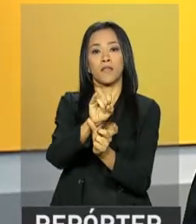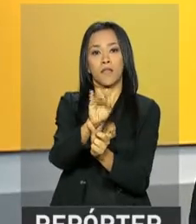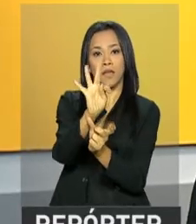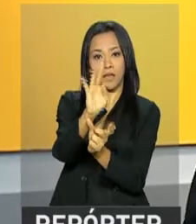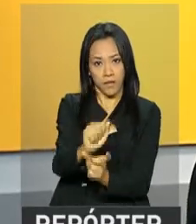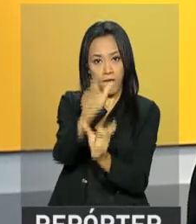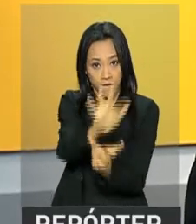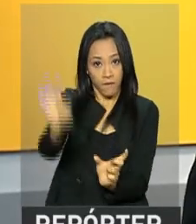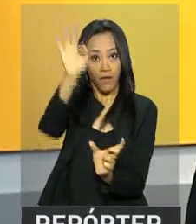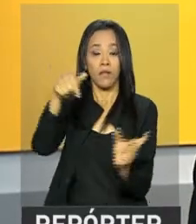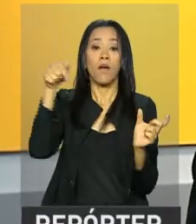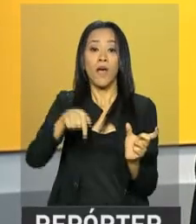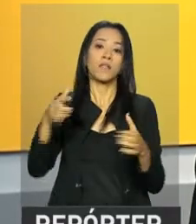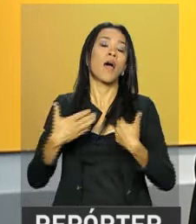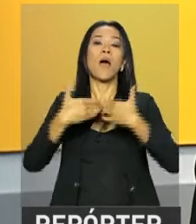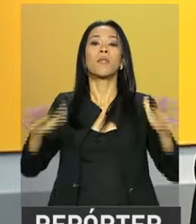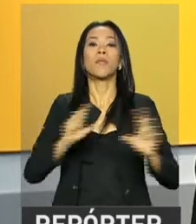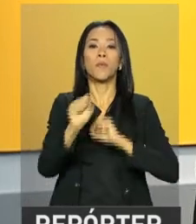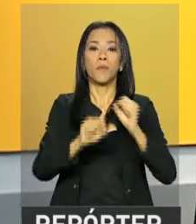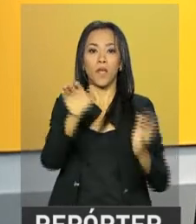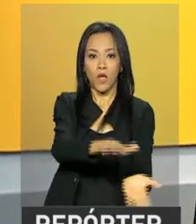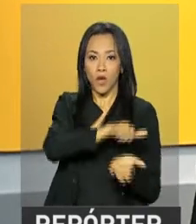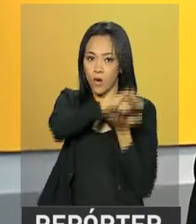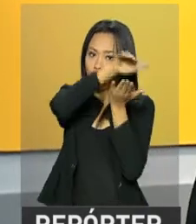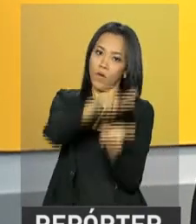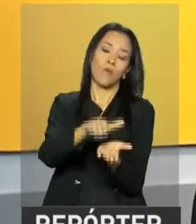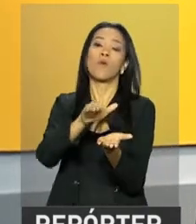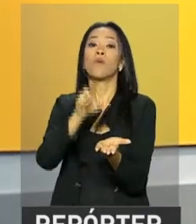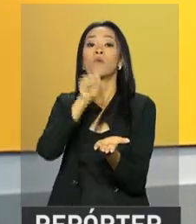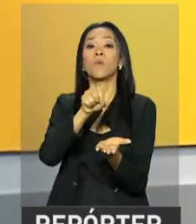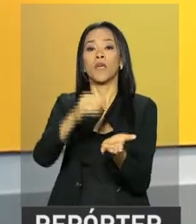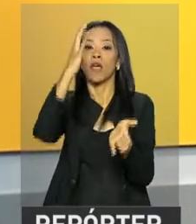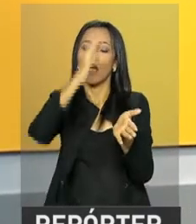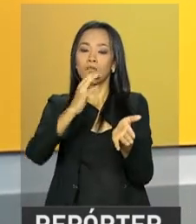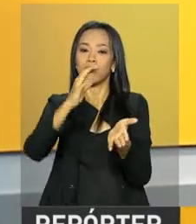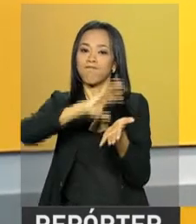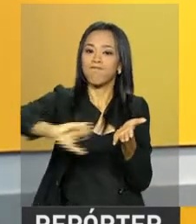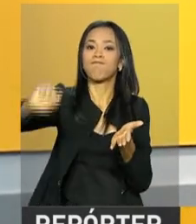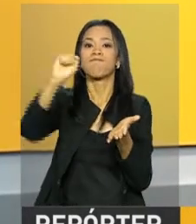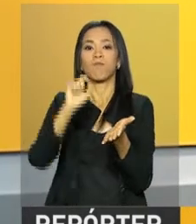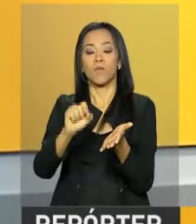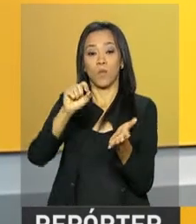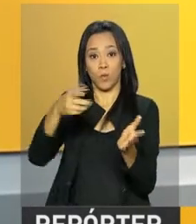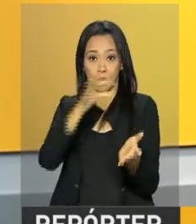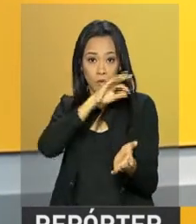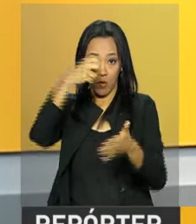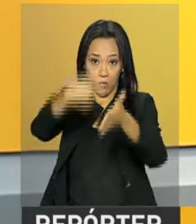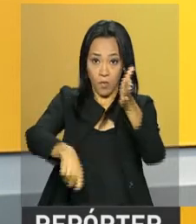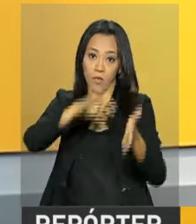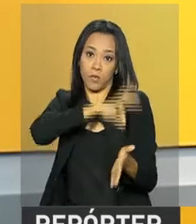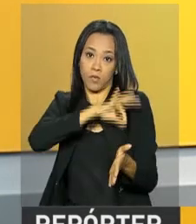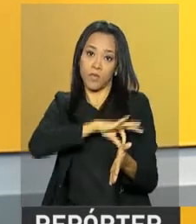esta semana a consulta ao primeiro lote de restituições do Imposto de Renda Pessoa Física 2017. O